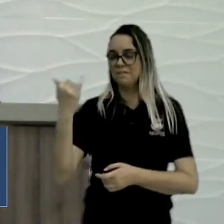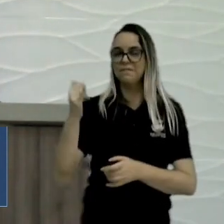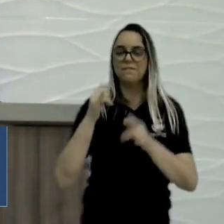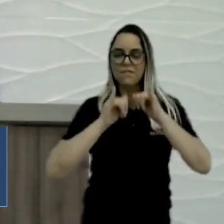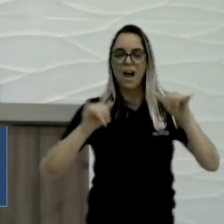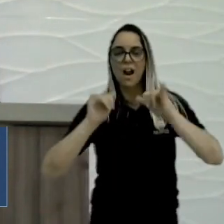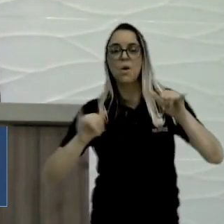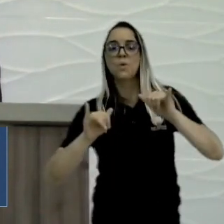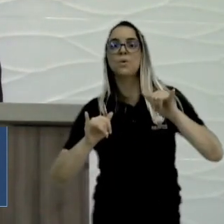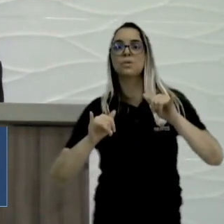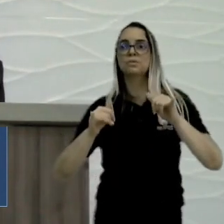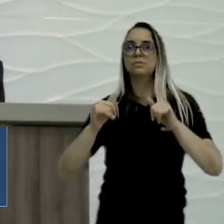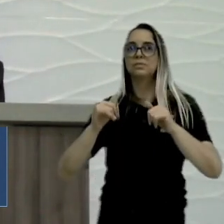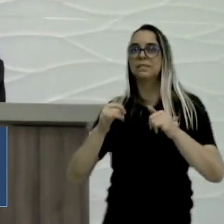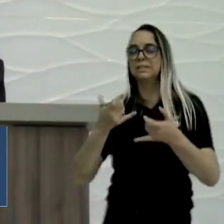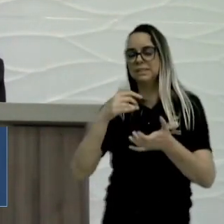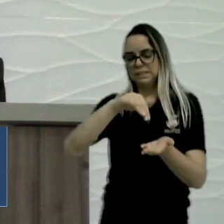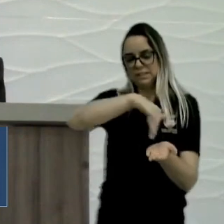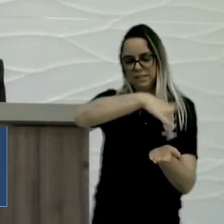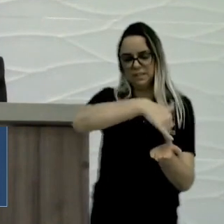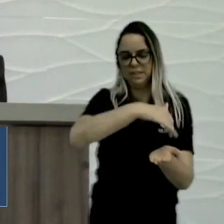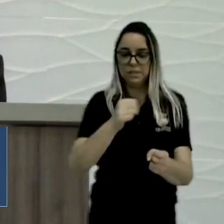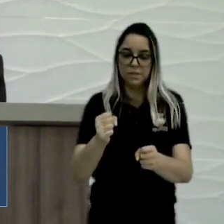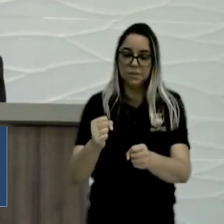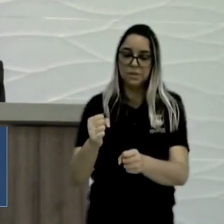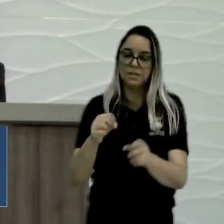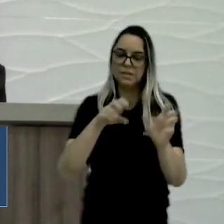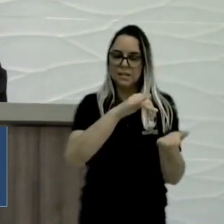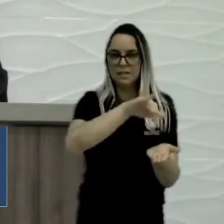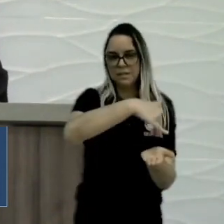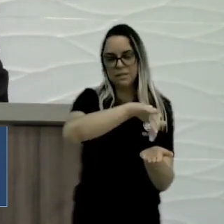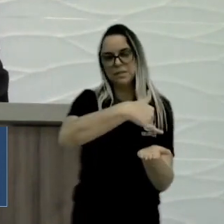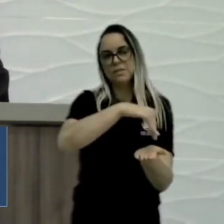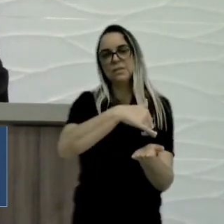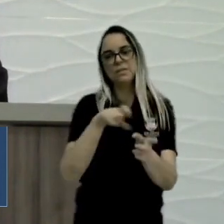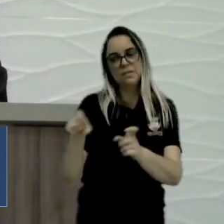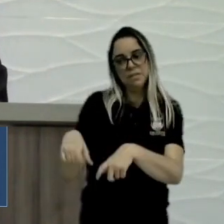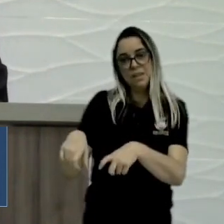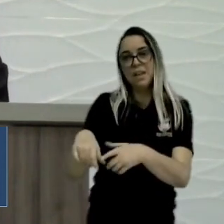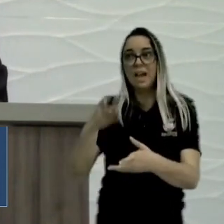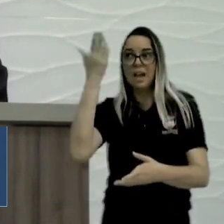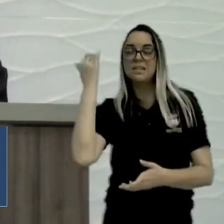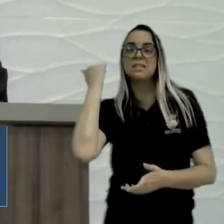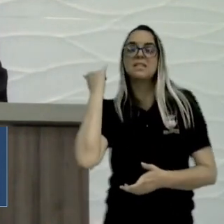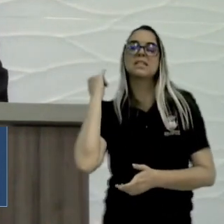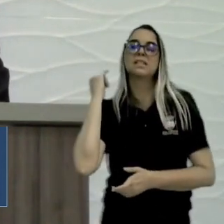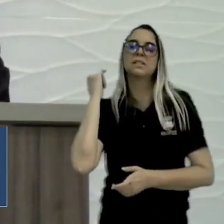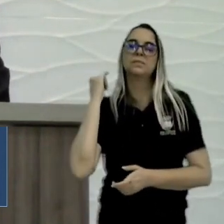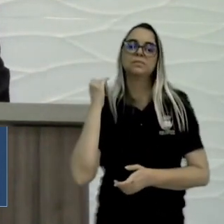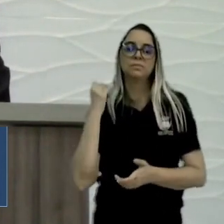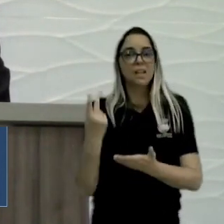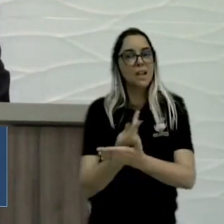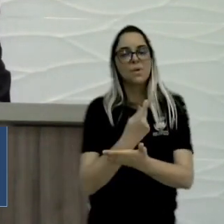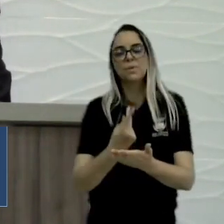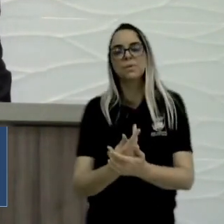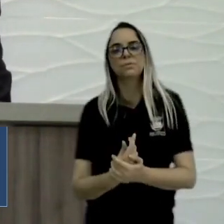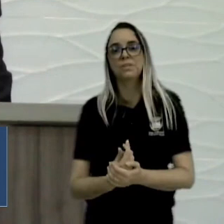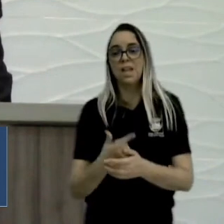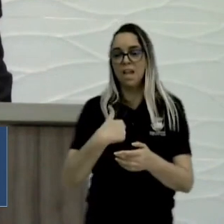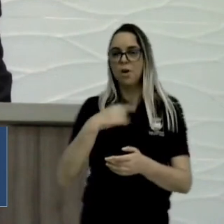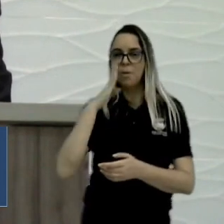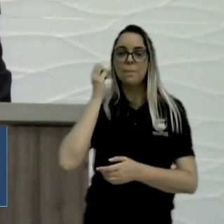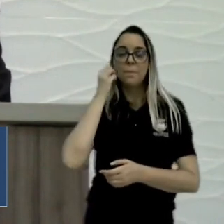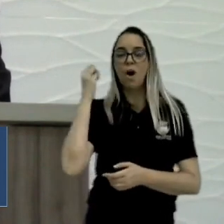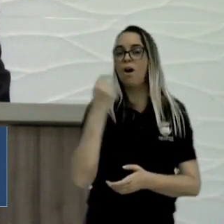judicializar junto ao Ministério Público ou ao Poder Judiciário porque eu estava faltando com a verdade, e eu provo por A mais B com